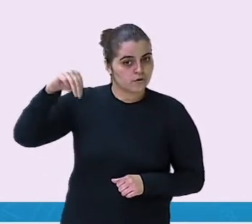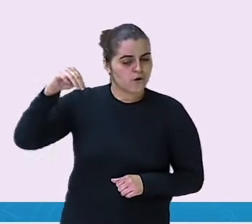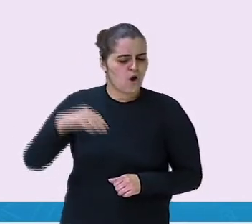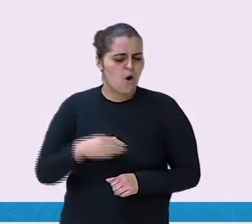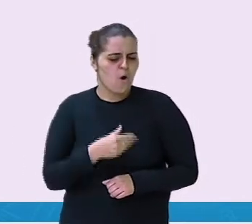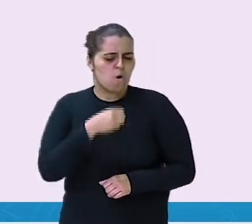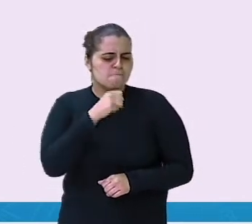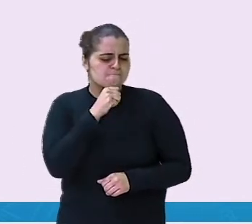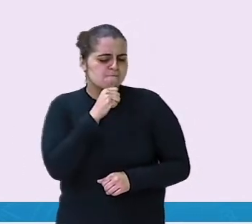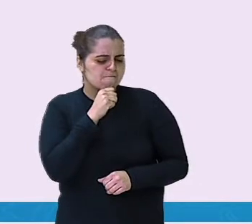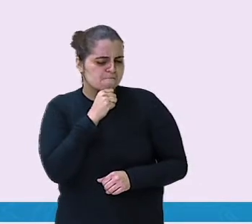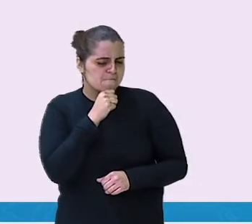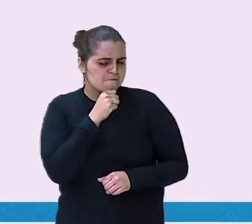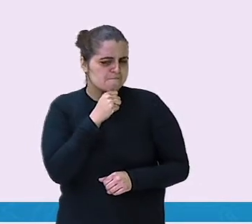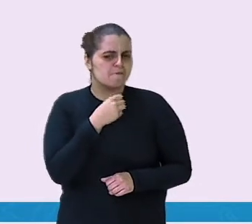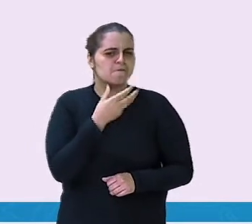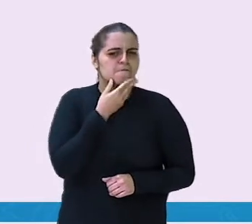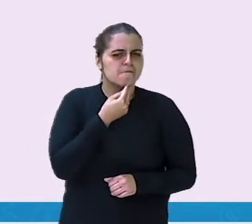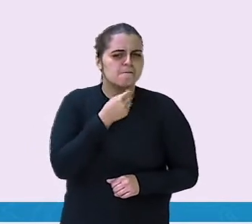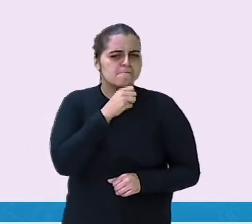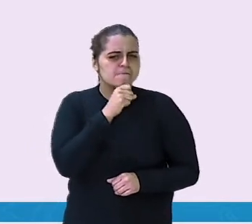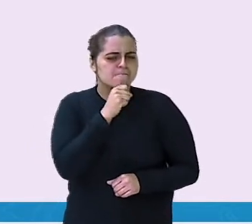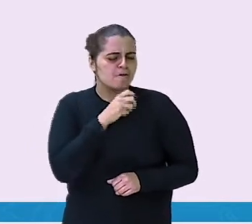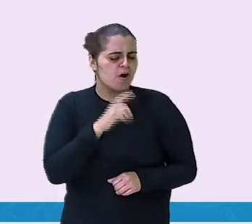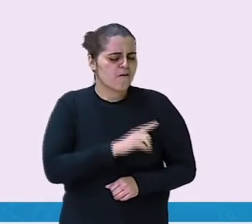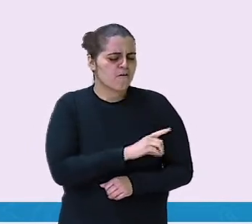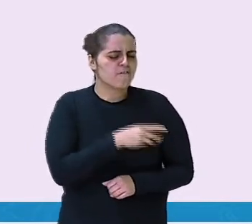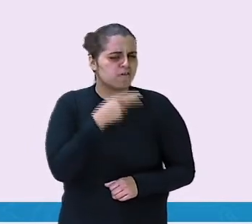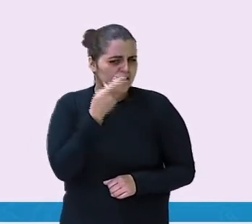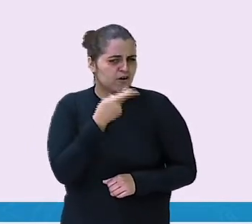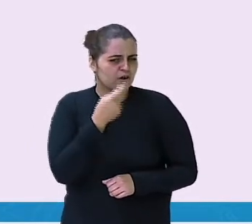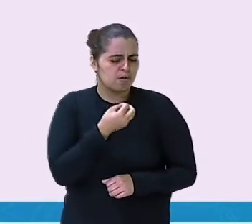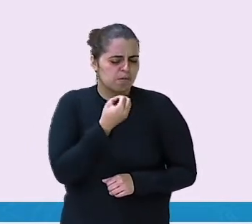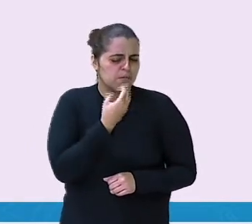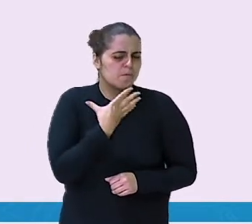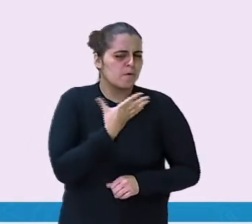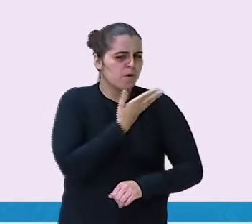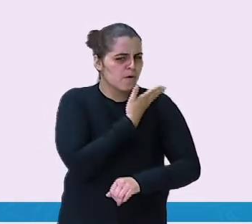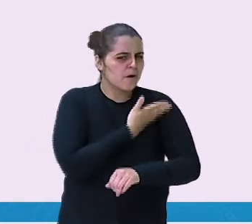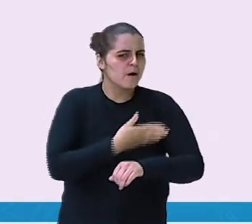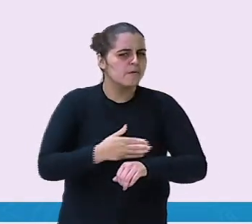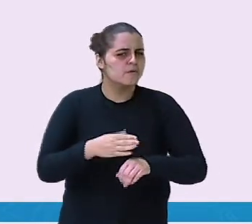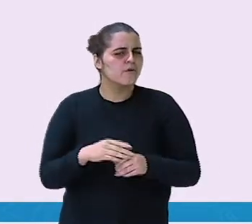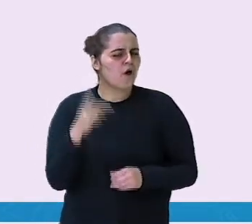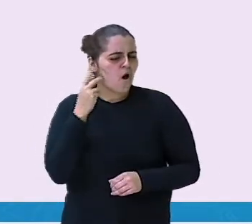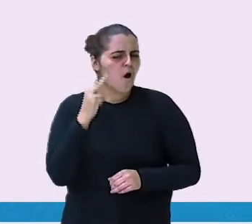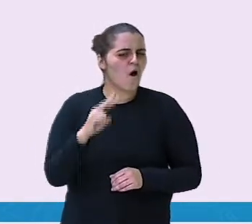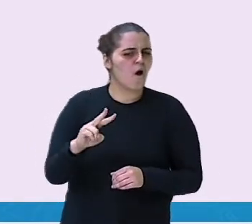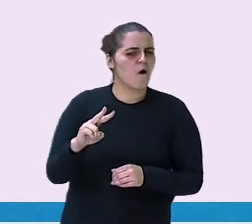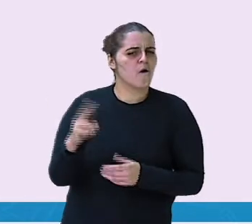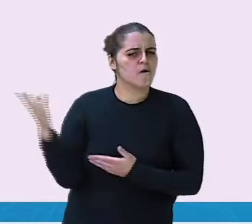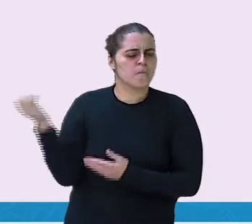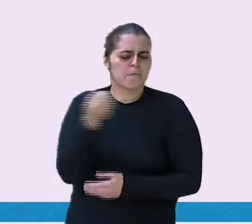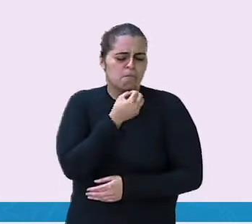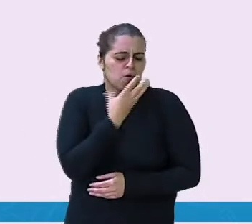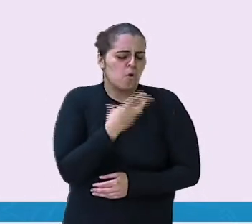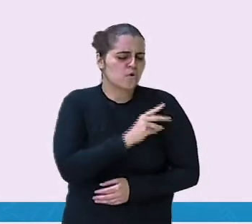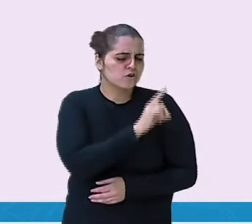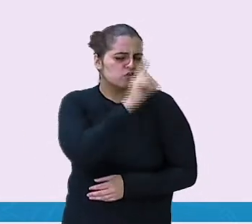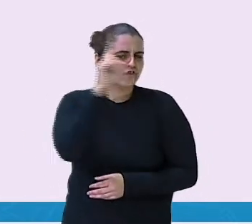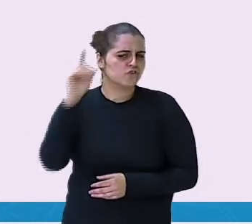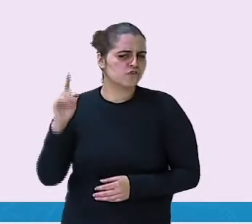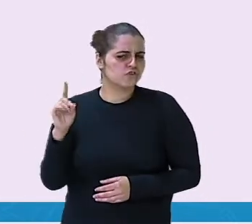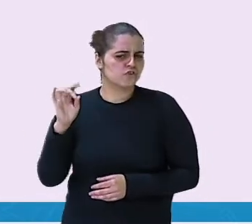bons modos. É uma coisa muito importante. Por isso, hoje eu disse, bom dia,